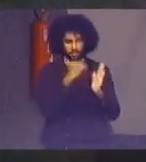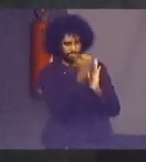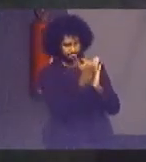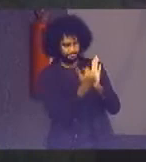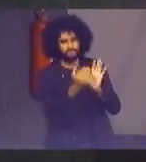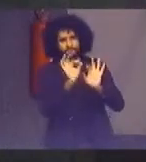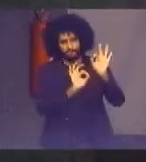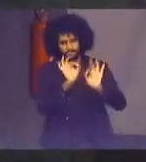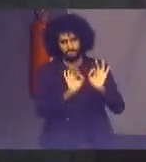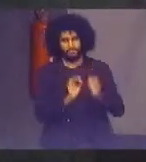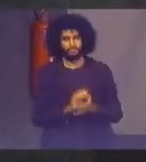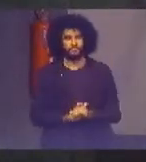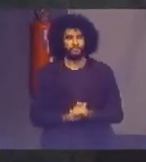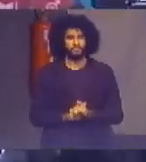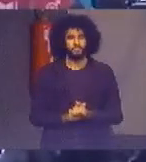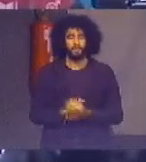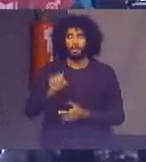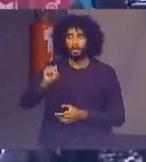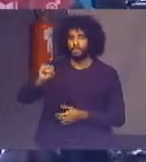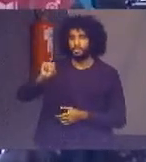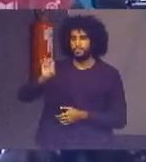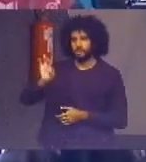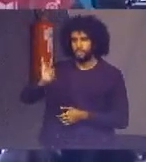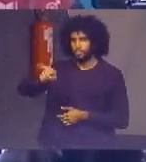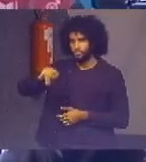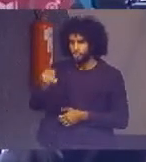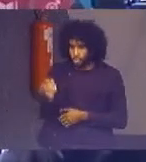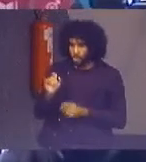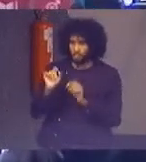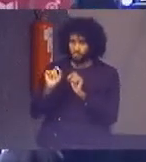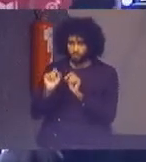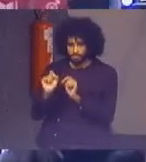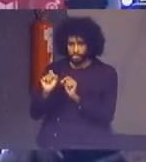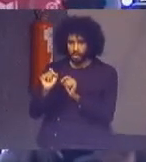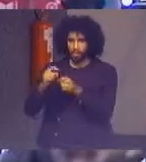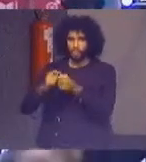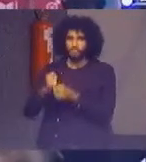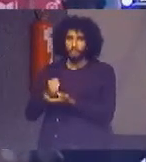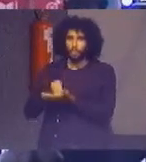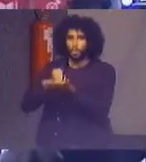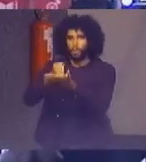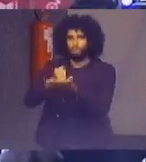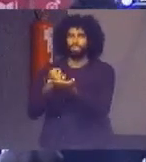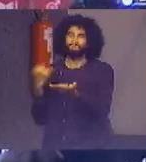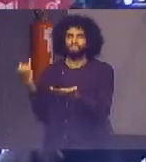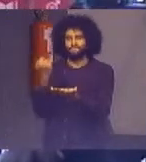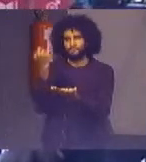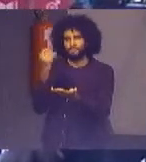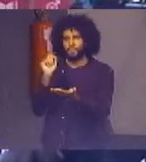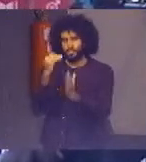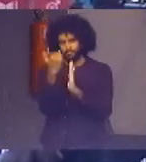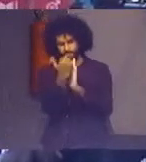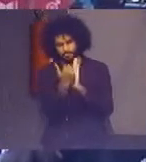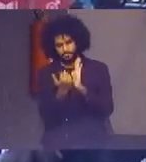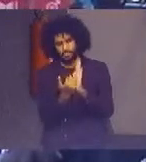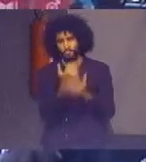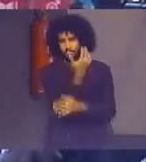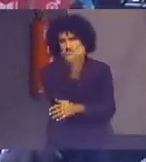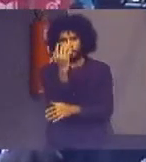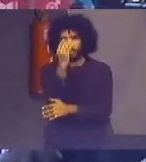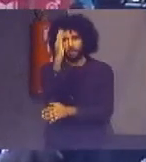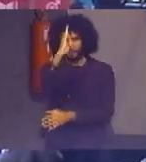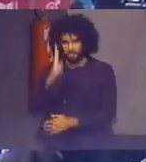O Superior Tribunal de Justiça tem sido um ator importante na aplicação da agenda ambiental no país,